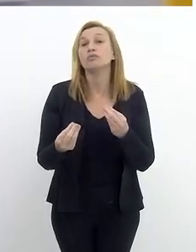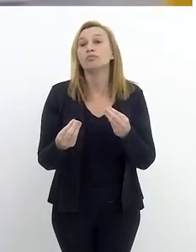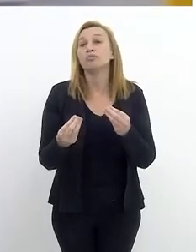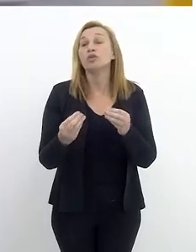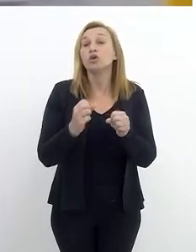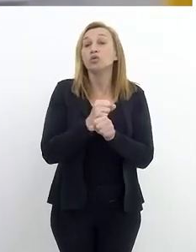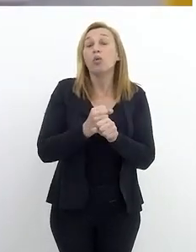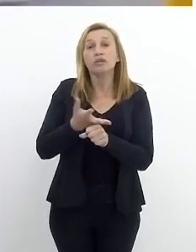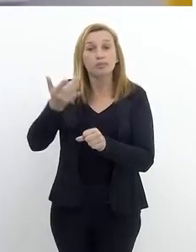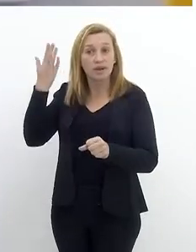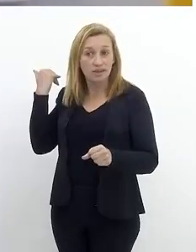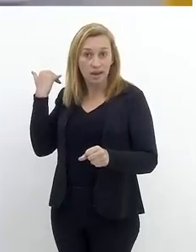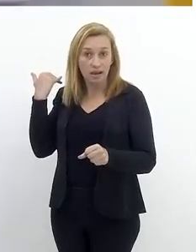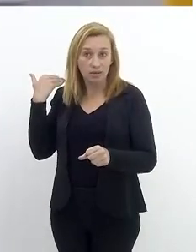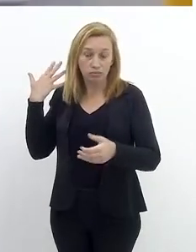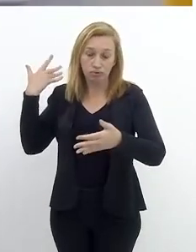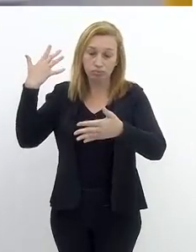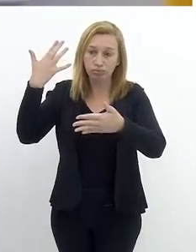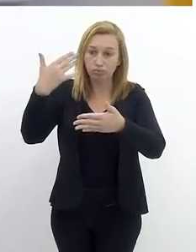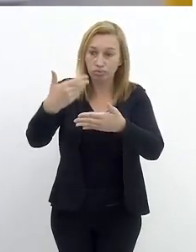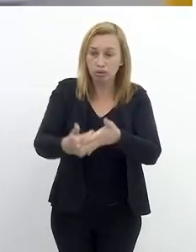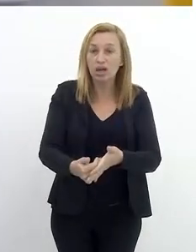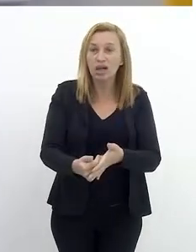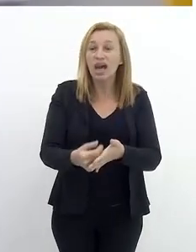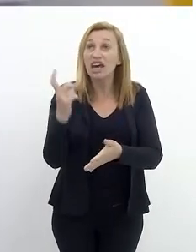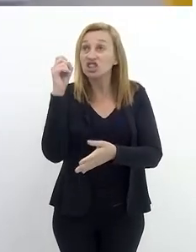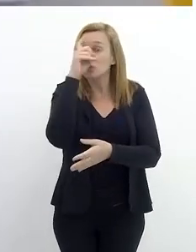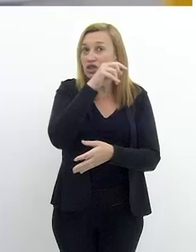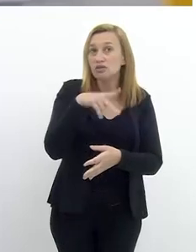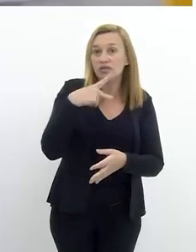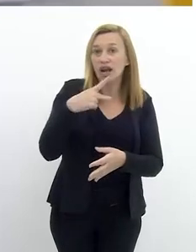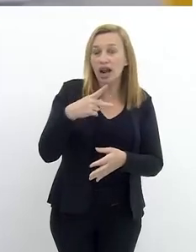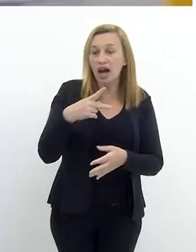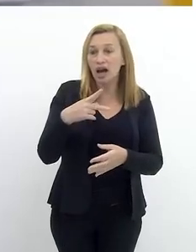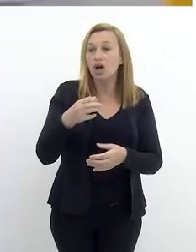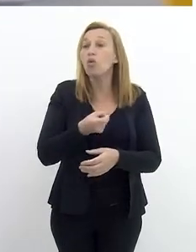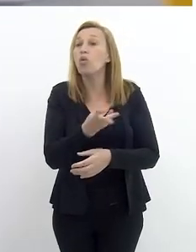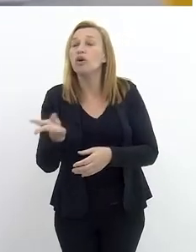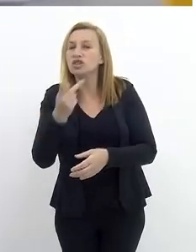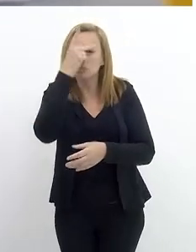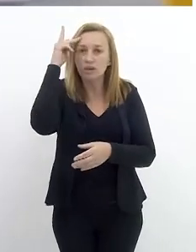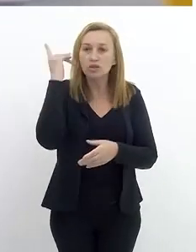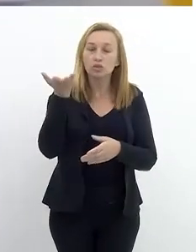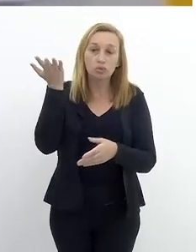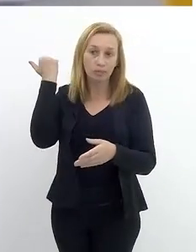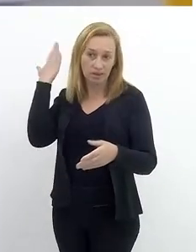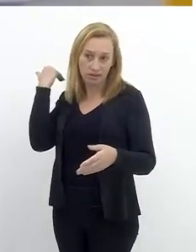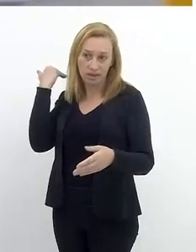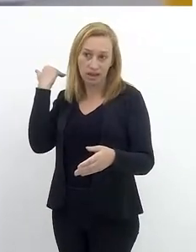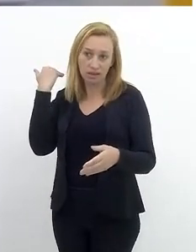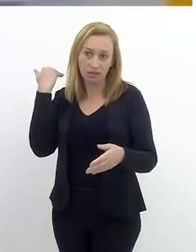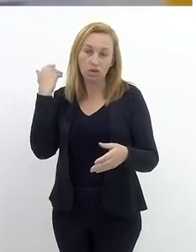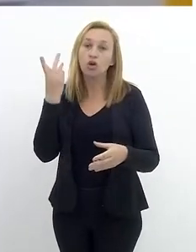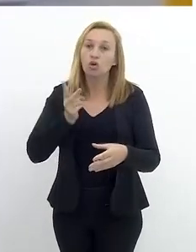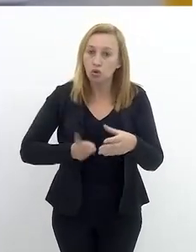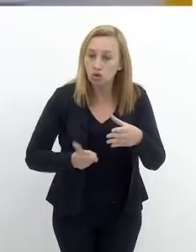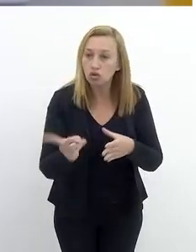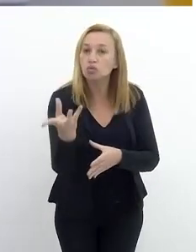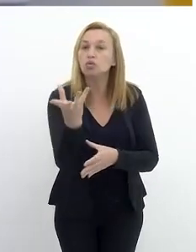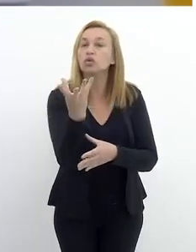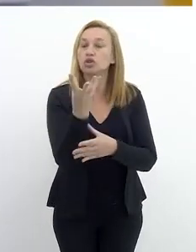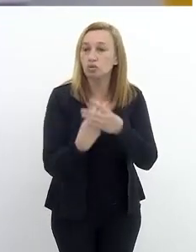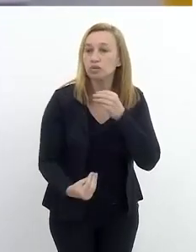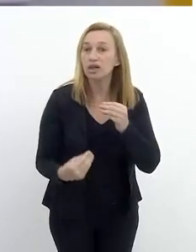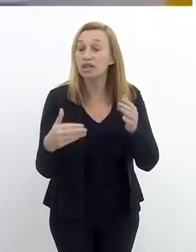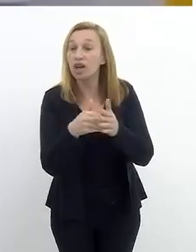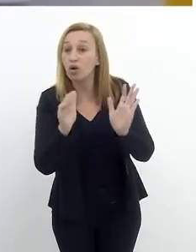ano anterior. Até é difícil dizer quantas pessoas do ano anterior, que desapareceram no ano anterior, seguem desaparecidas. E